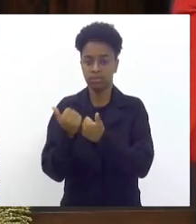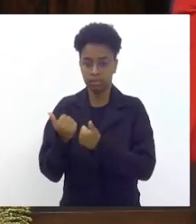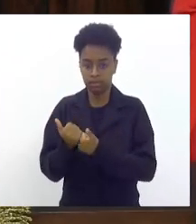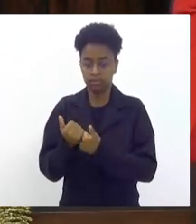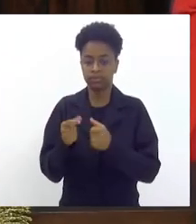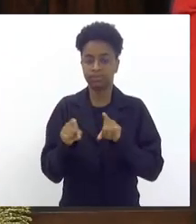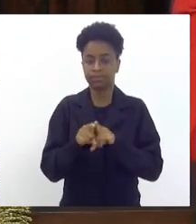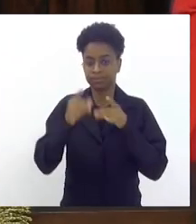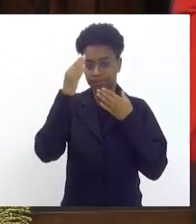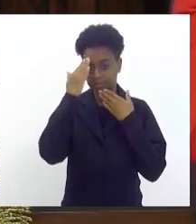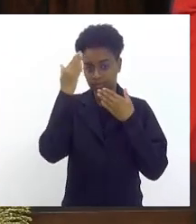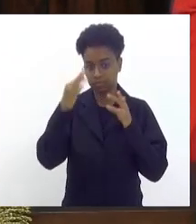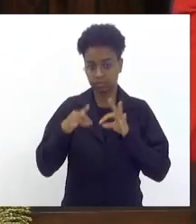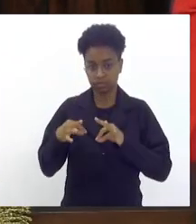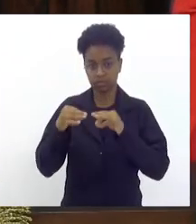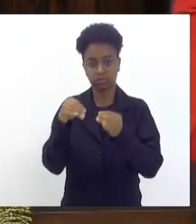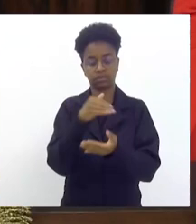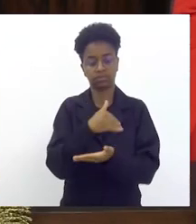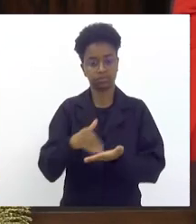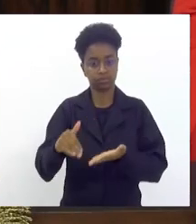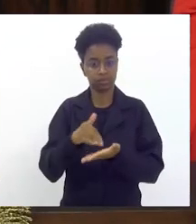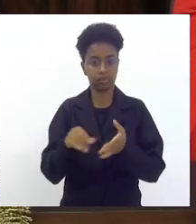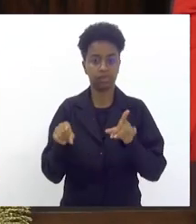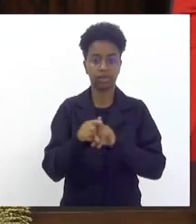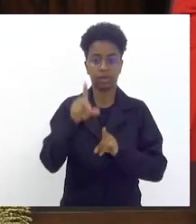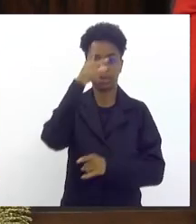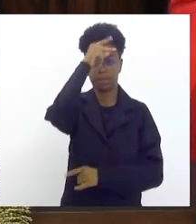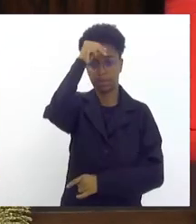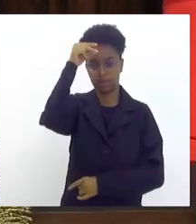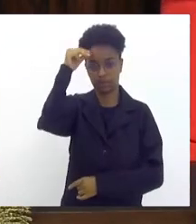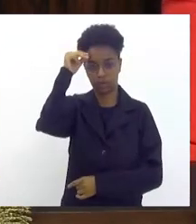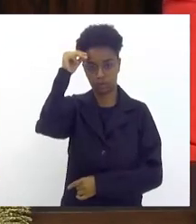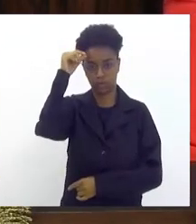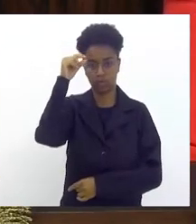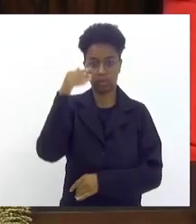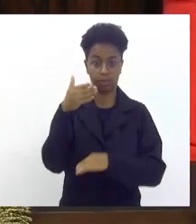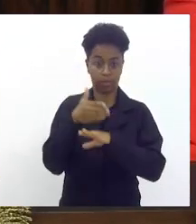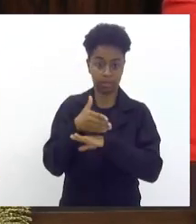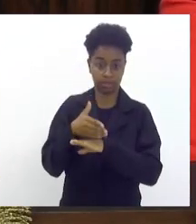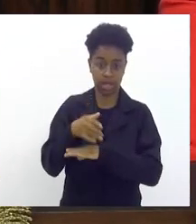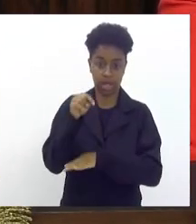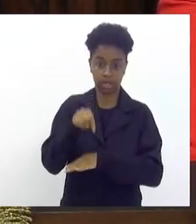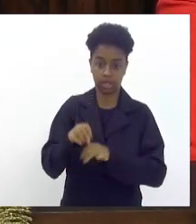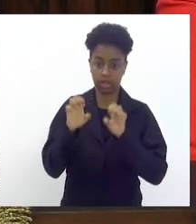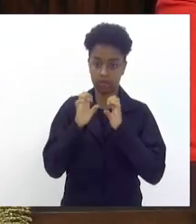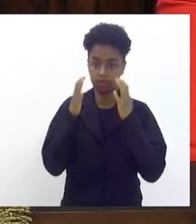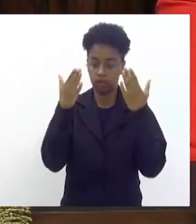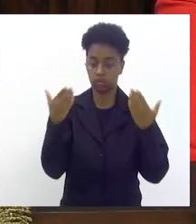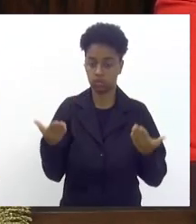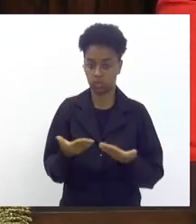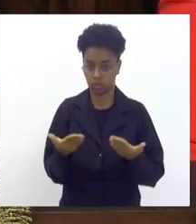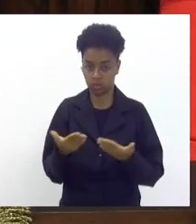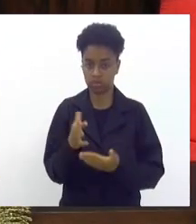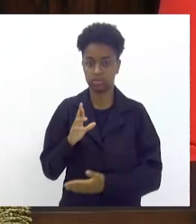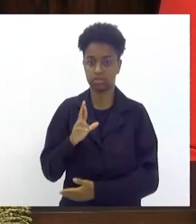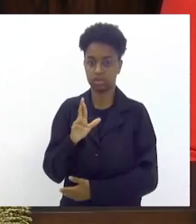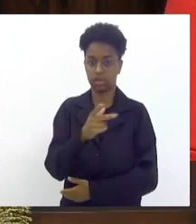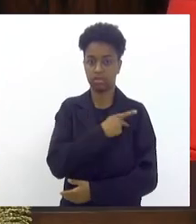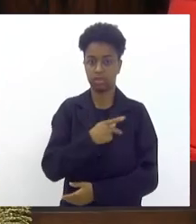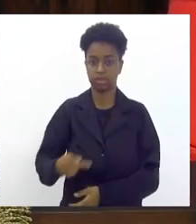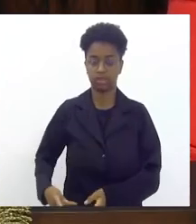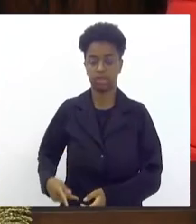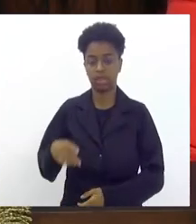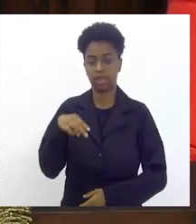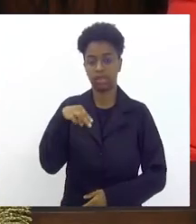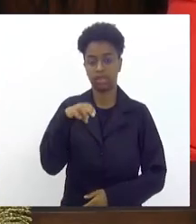agradecer a todos os secretários e prefeituras aqui participando desse evento na figura do presidente da Neltur